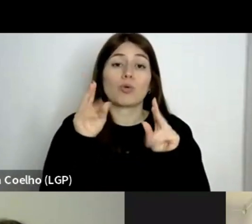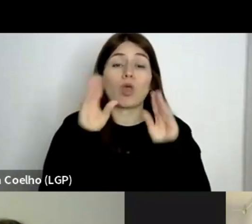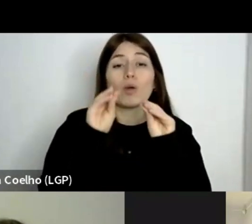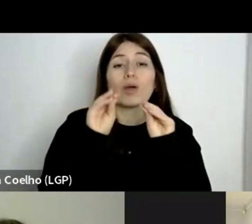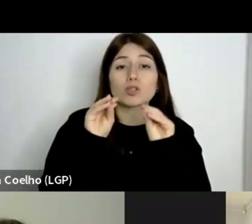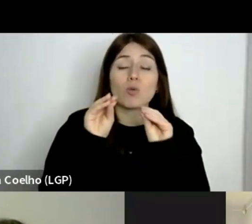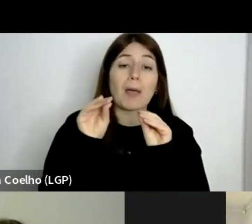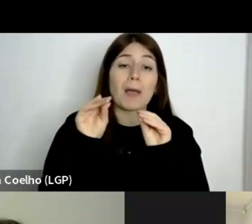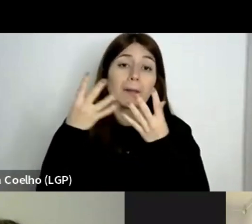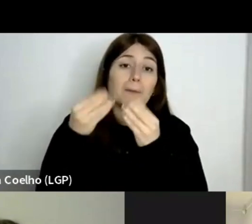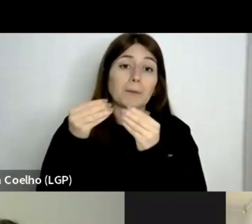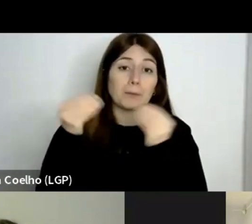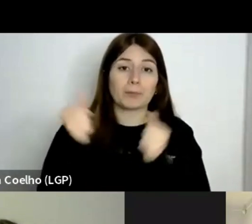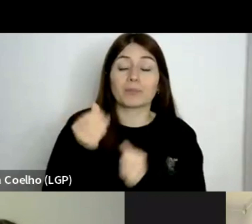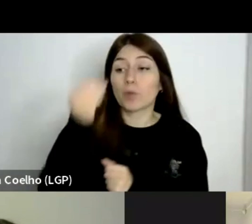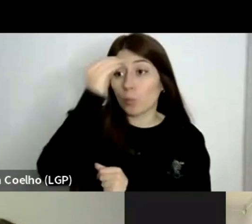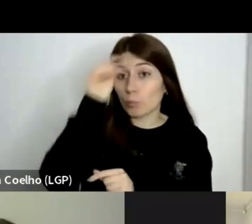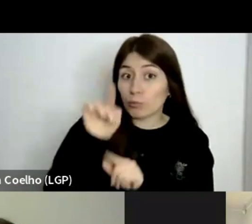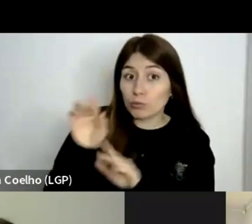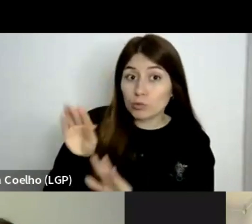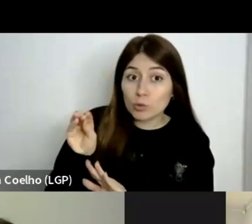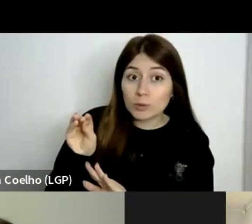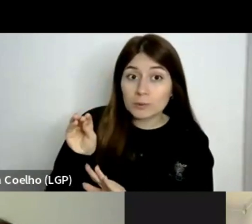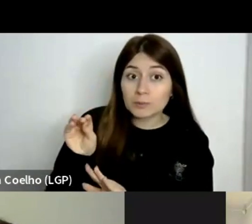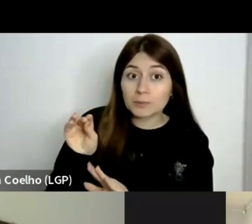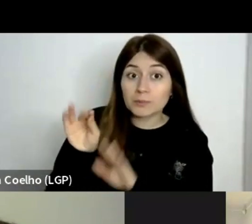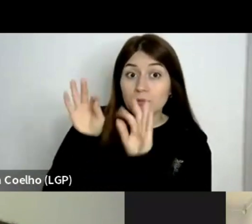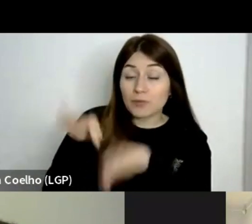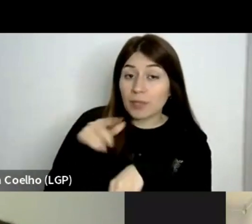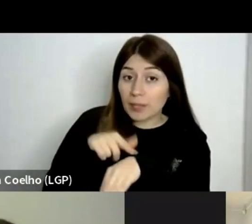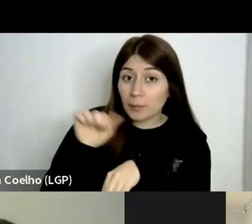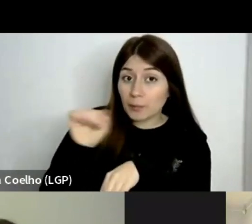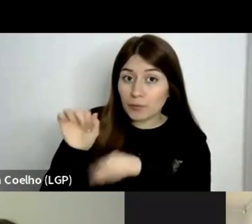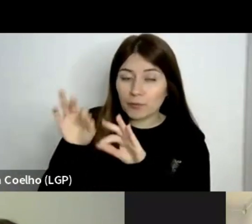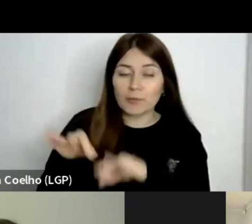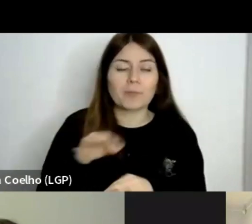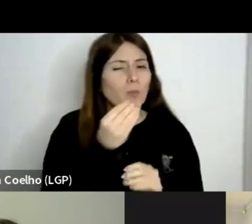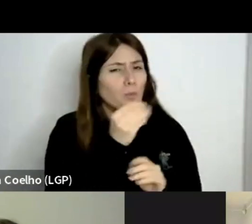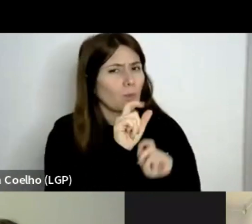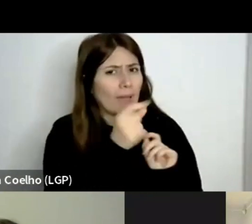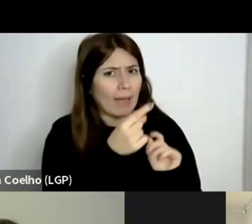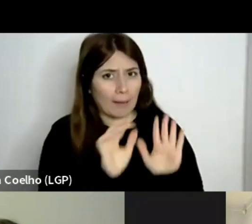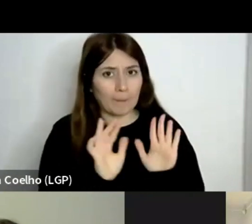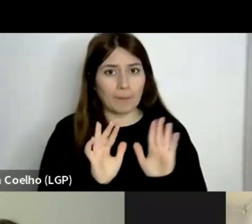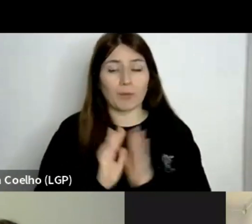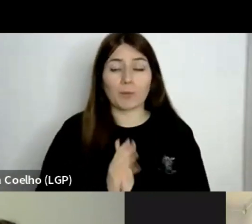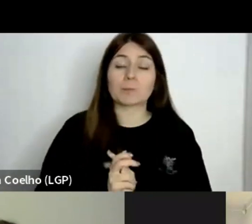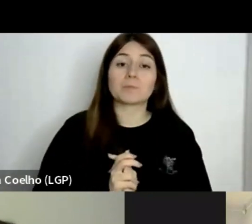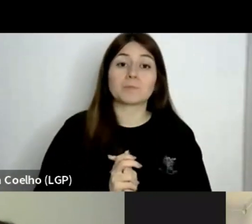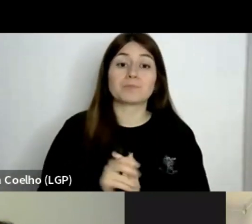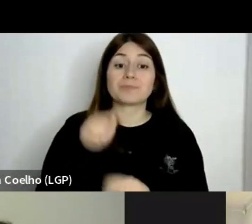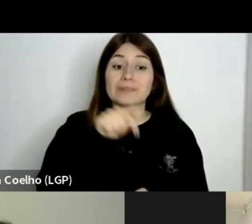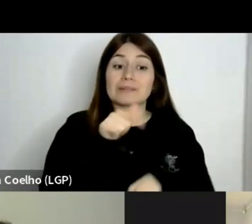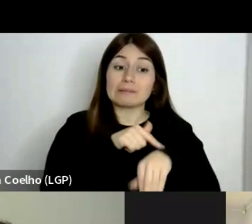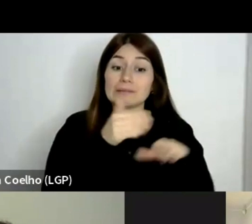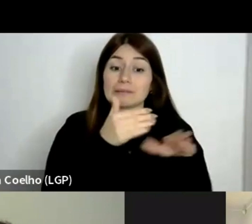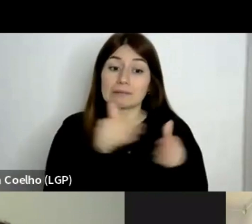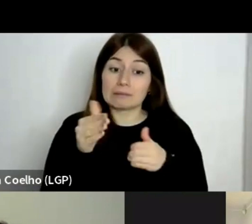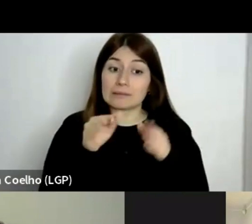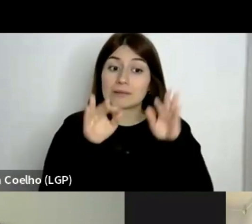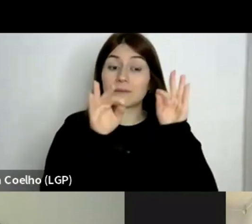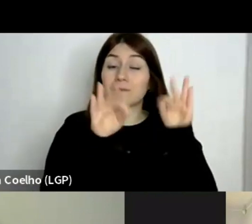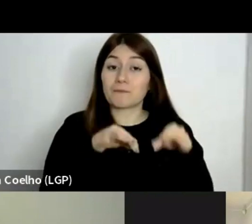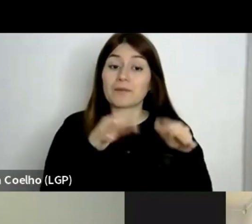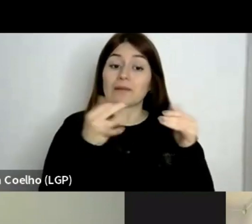Professor, chegamos... Faltam dois apontamentos muito rapidamente. Saindo deste período, o que é que temos a